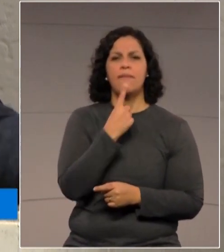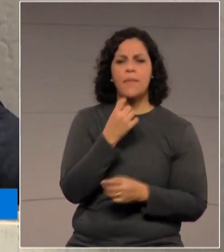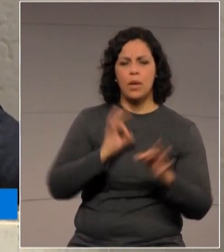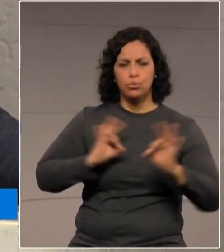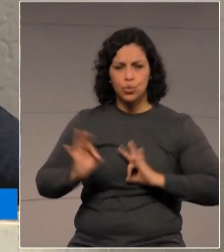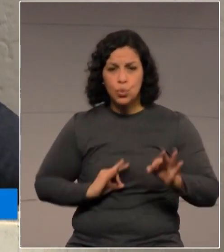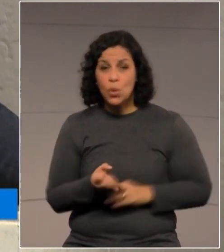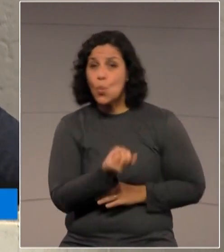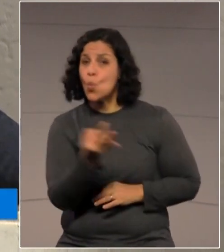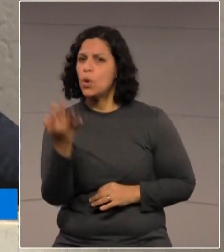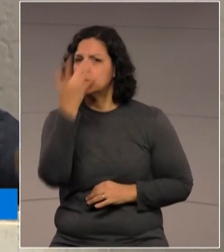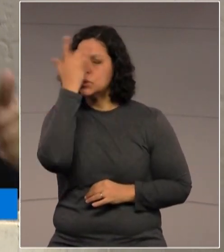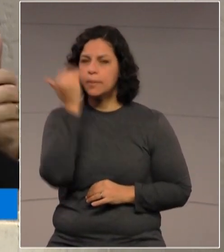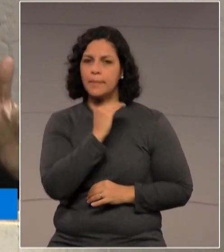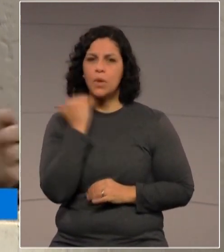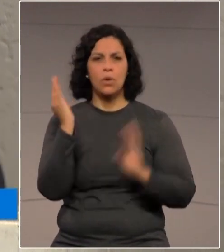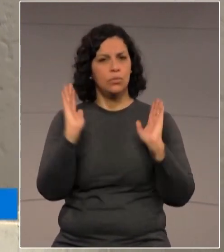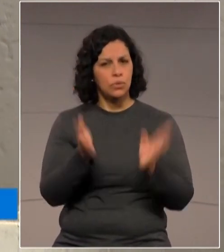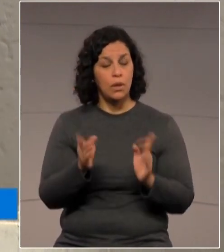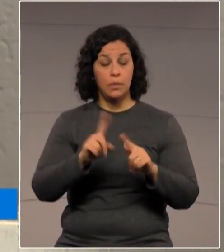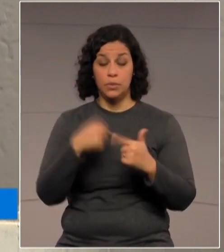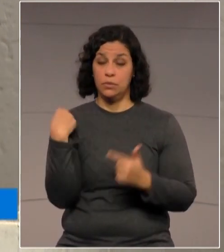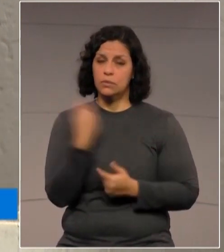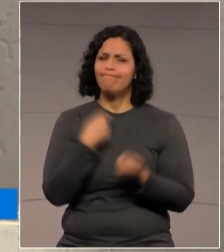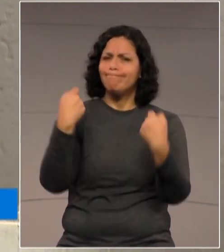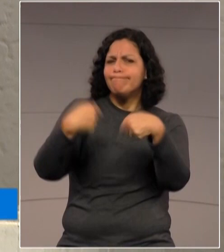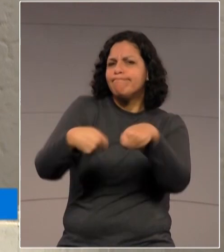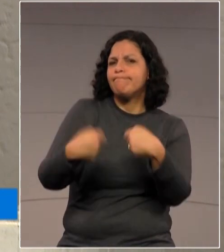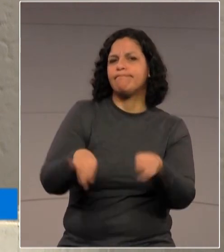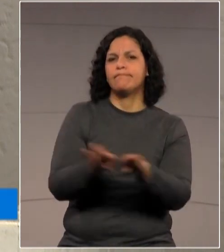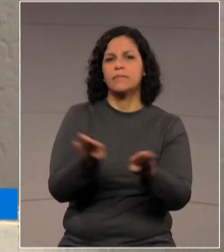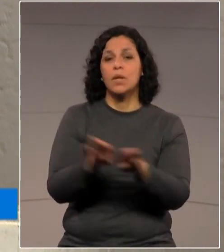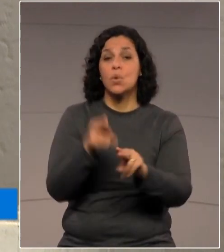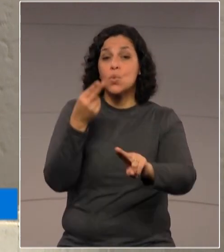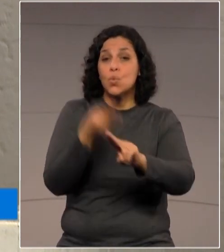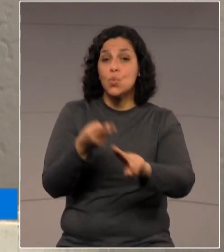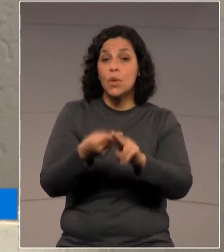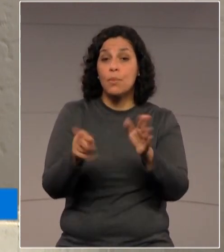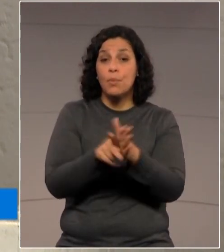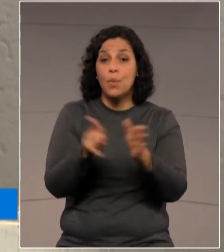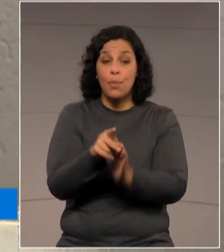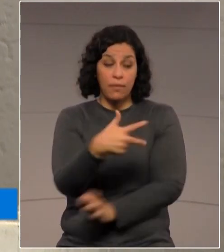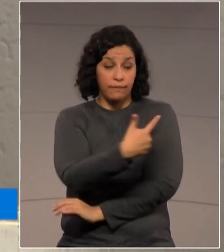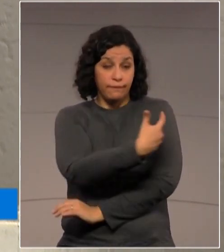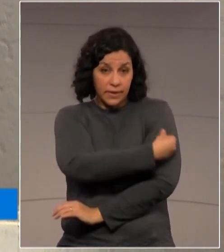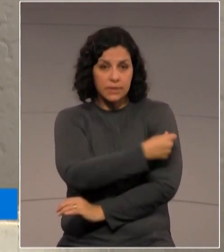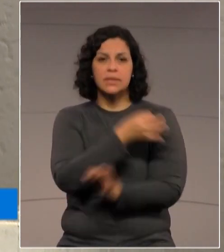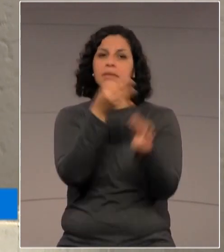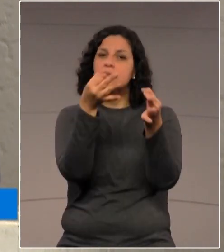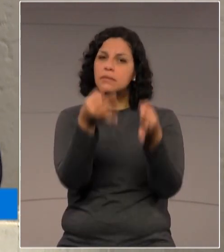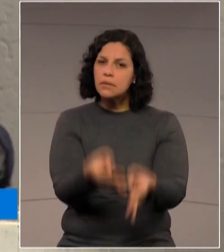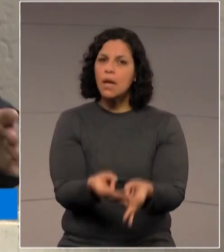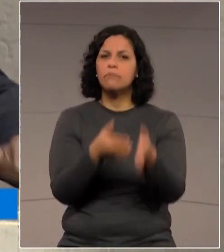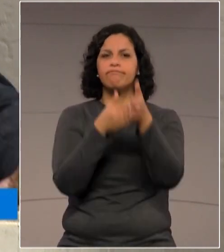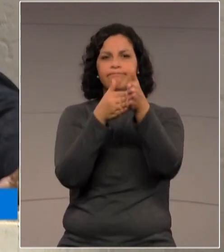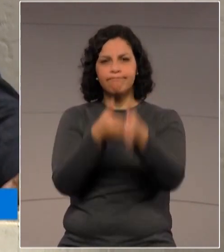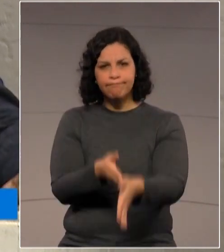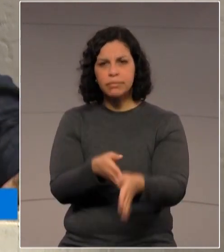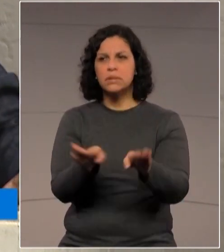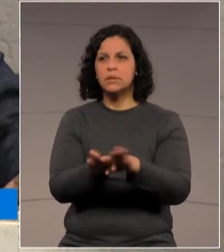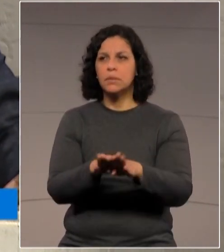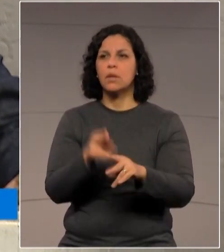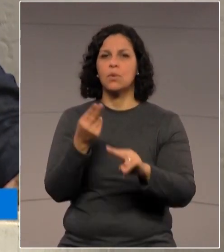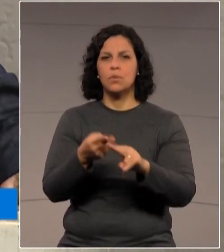dezenas de óbitos. Então, nós precisamos utilizar o instrumento da vacina de forma bastante